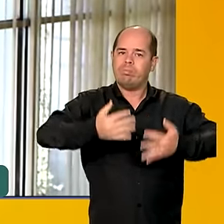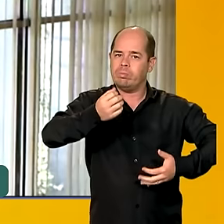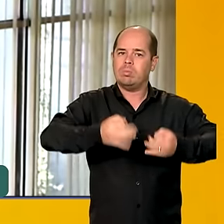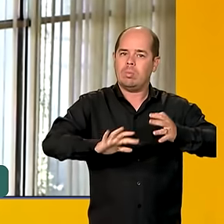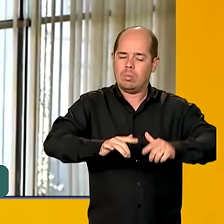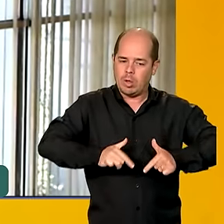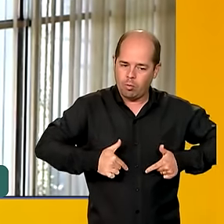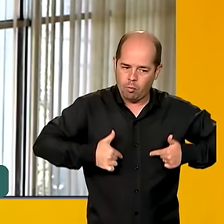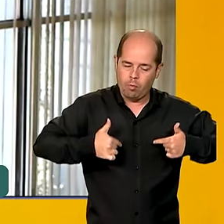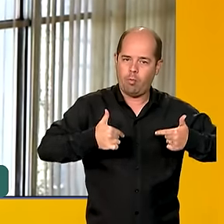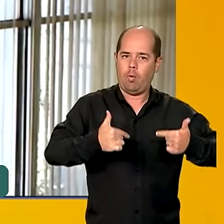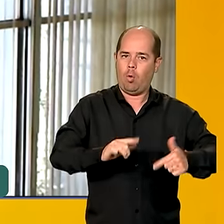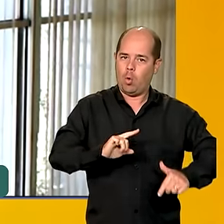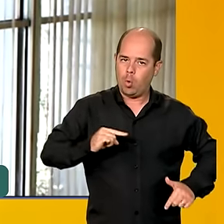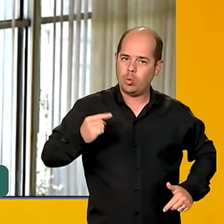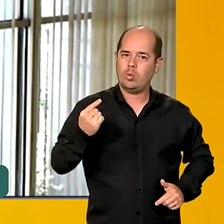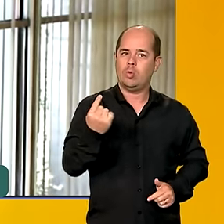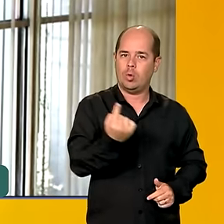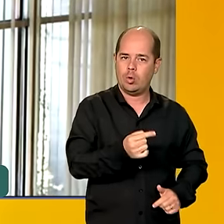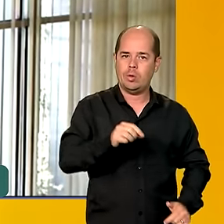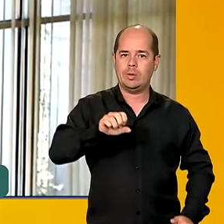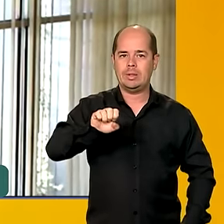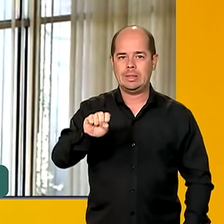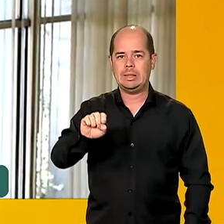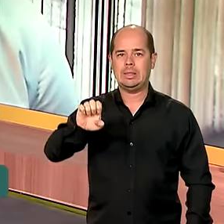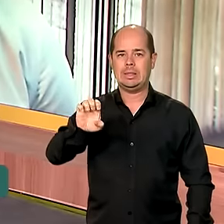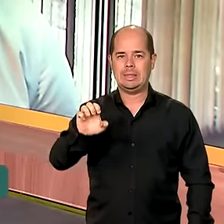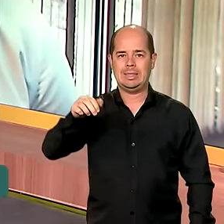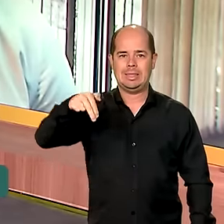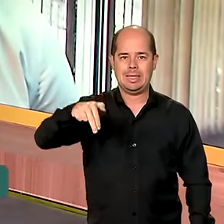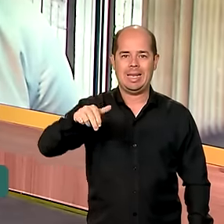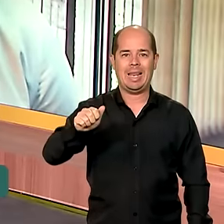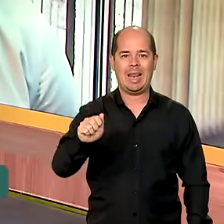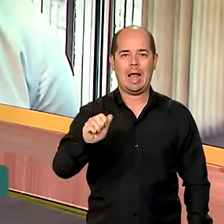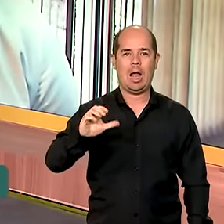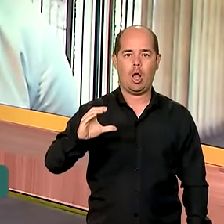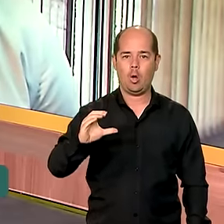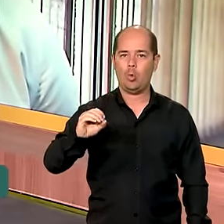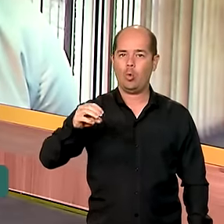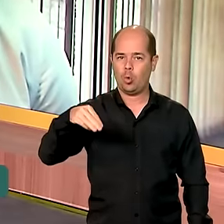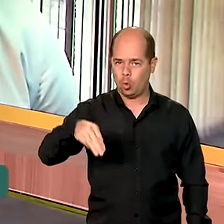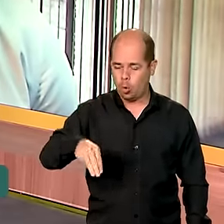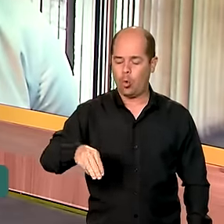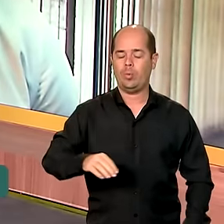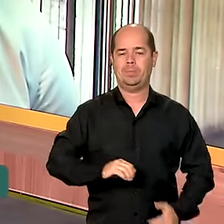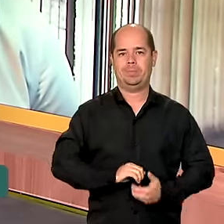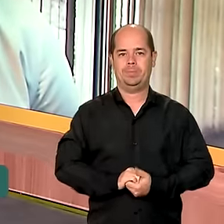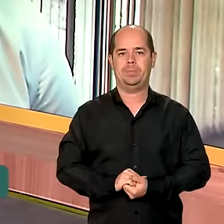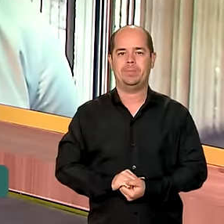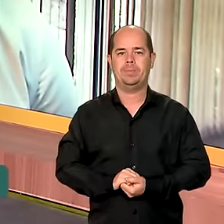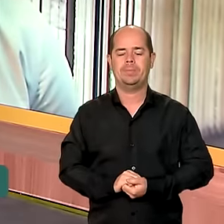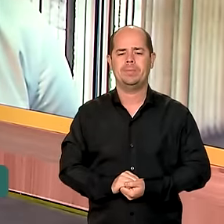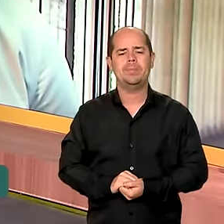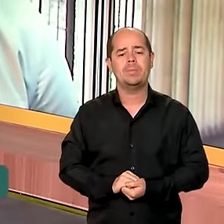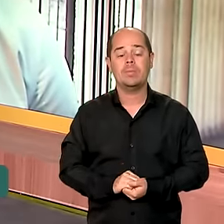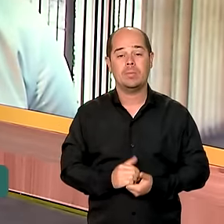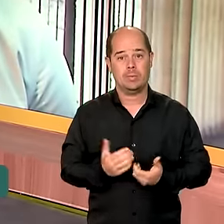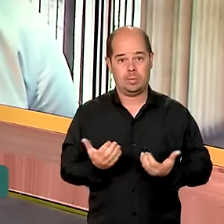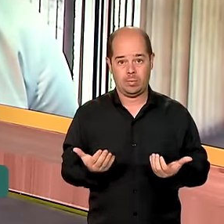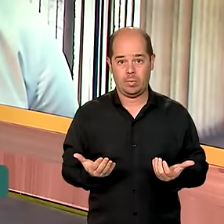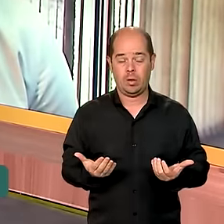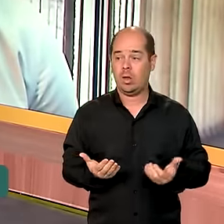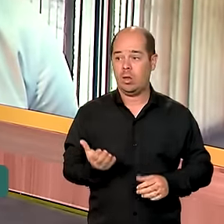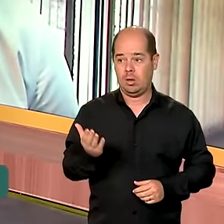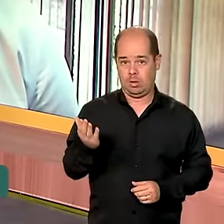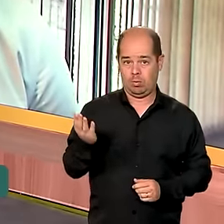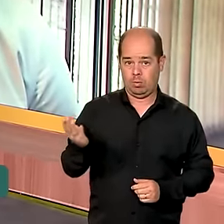importante e necessário que a Senacom tem desempenhado. Diretor, uma das medidas tomadas pela Senacom